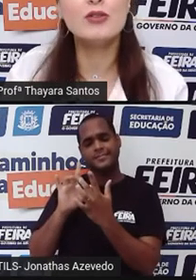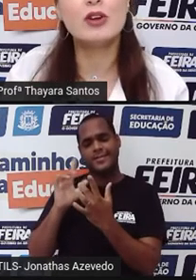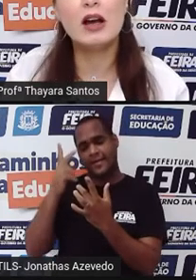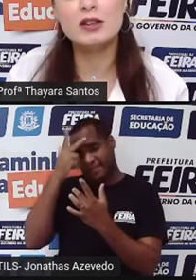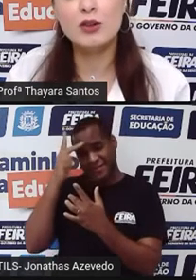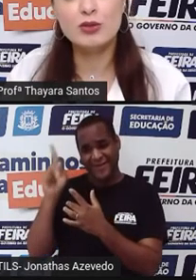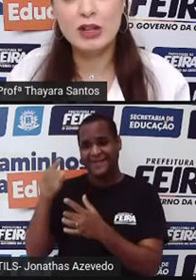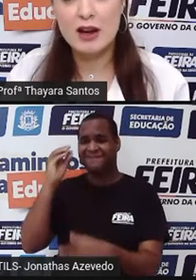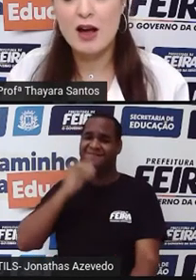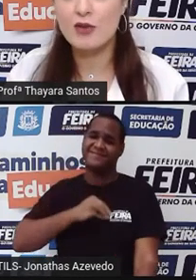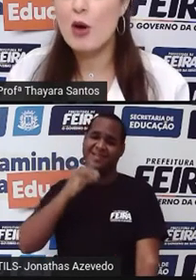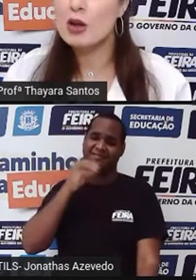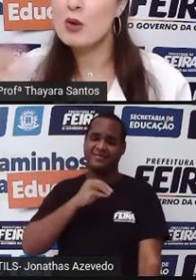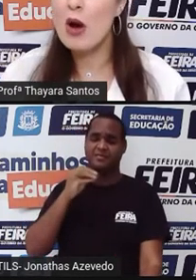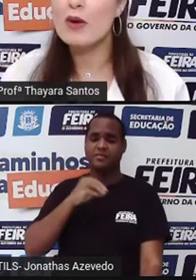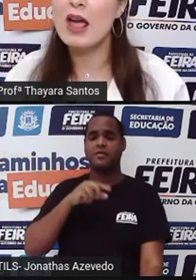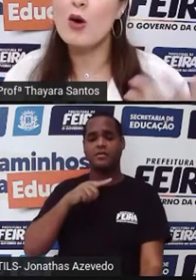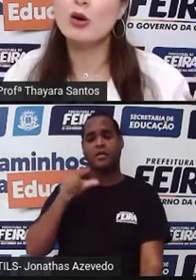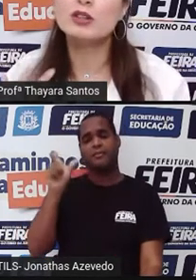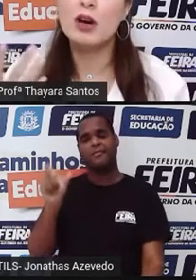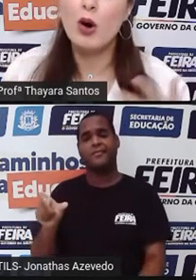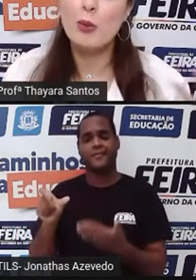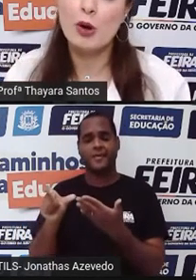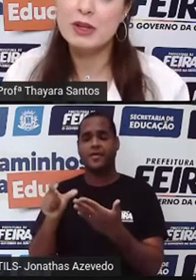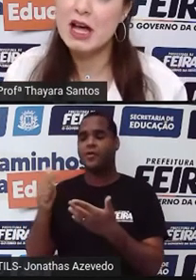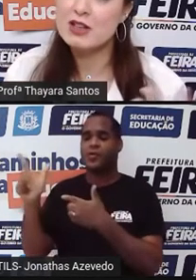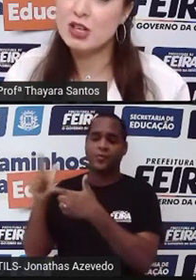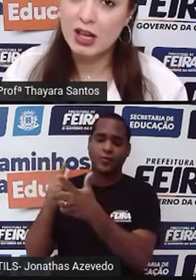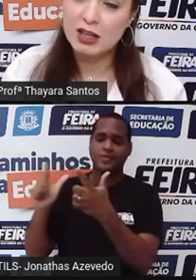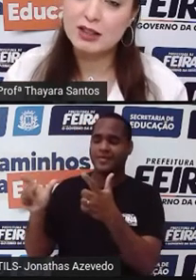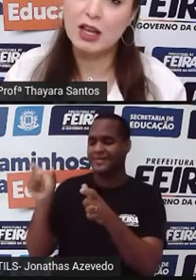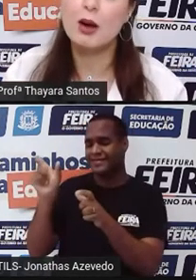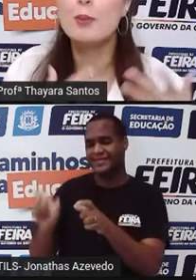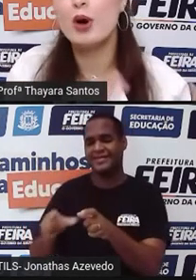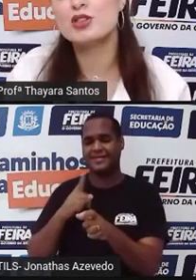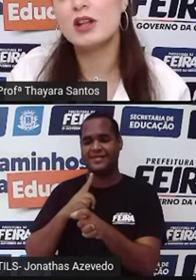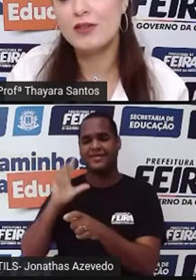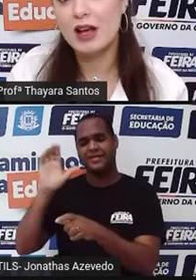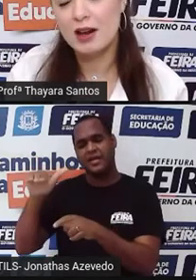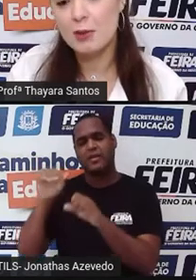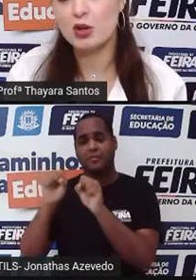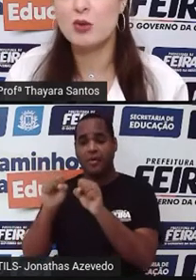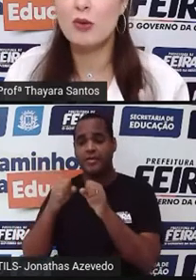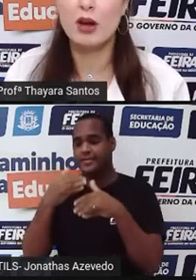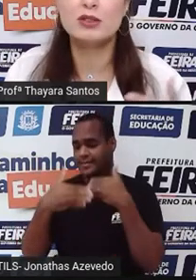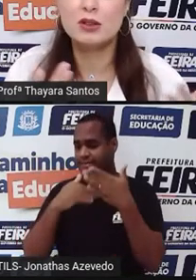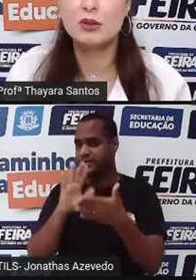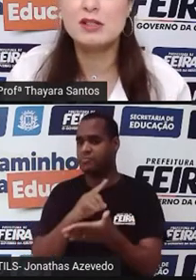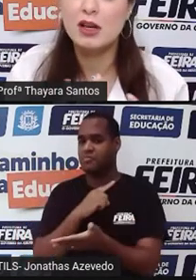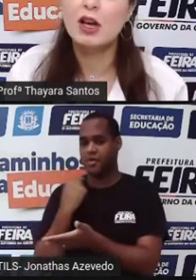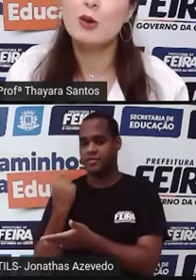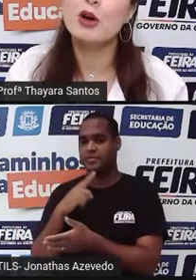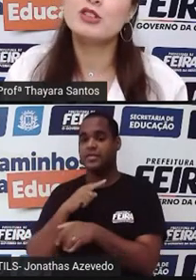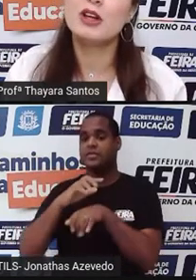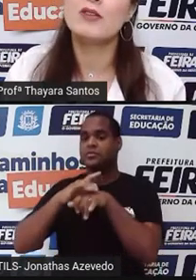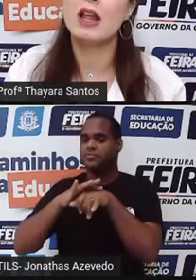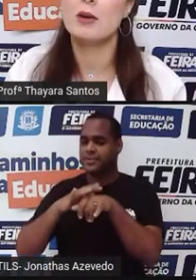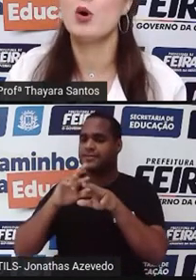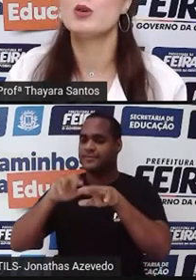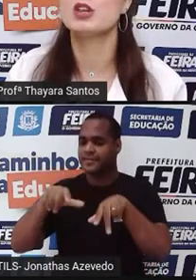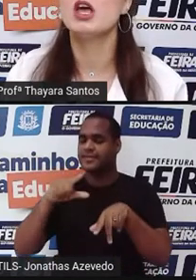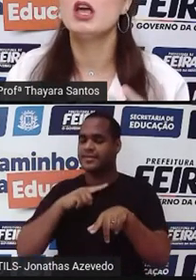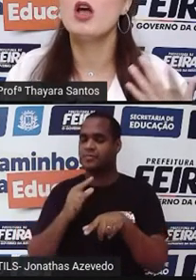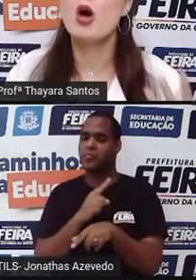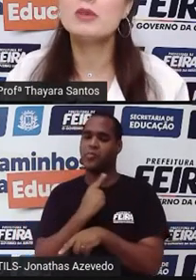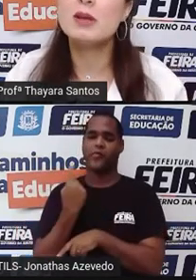pessoa fica tão fraca, tão vulnerável, que qualquer outra comorbidade que ela tenha pode levar ela à morte. Qualquer outra doença pode levar